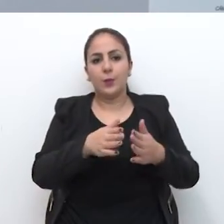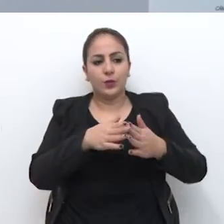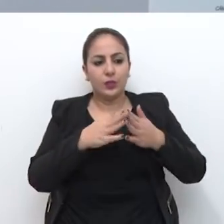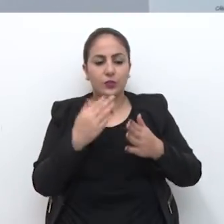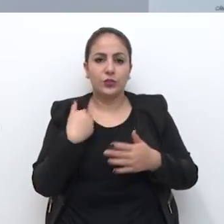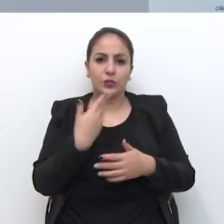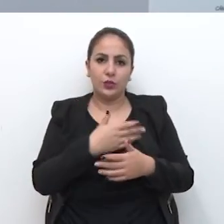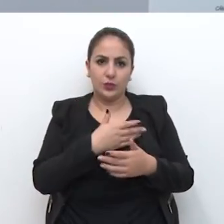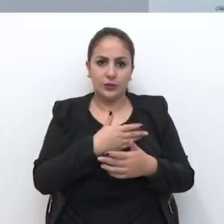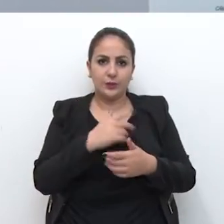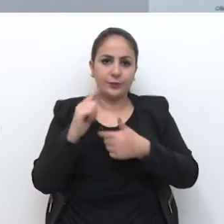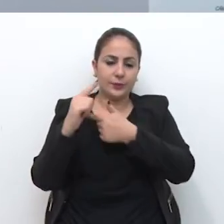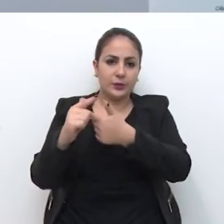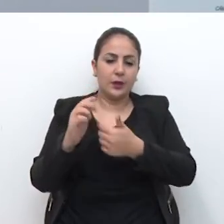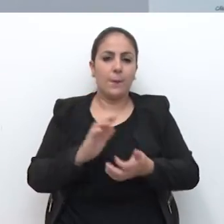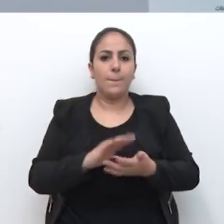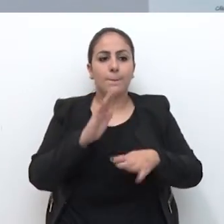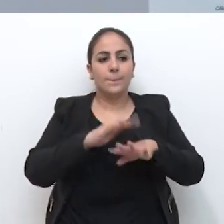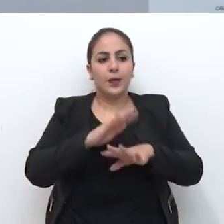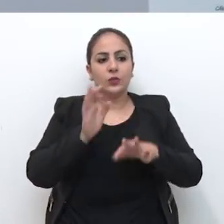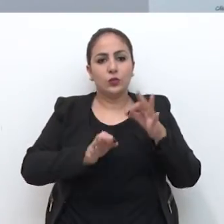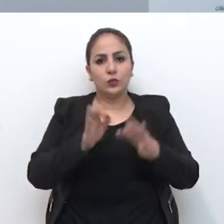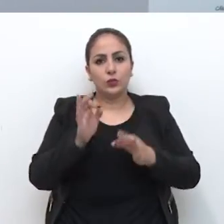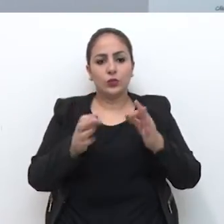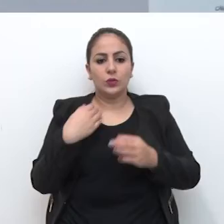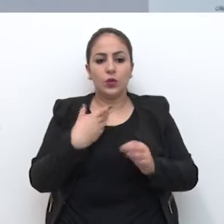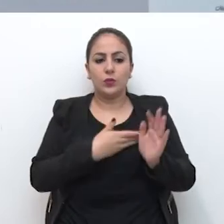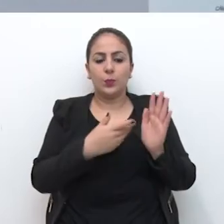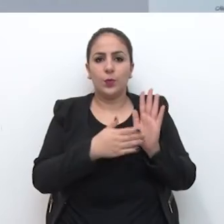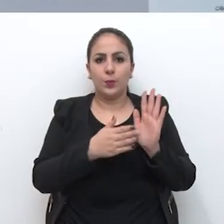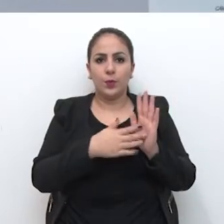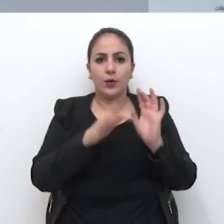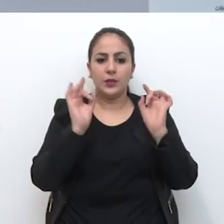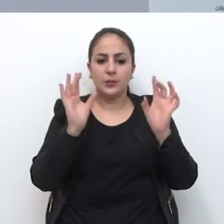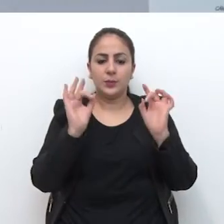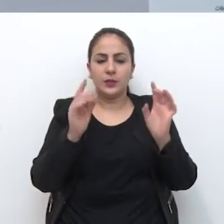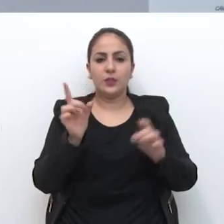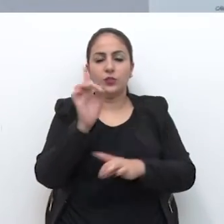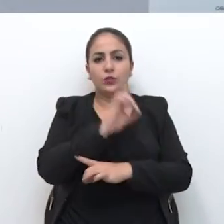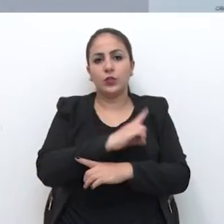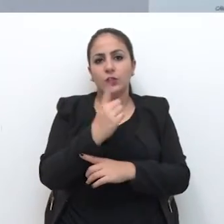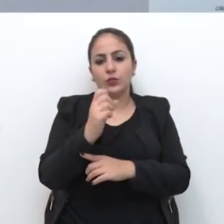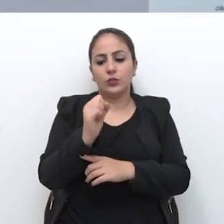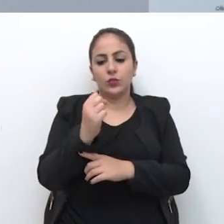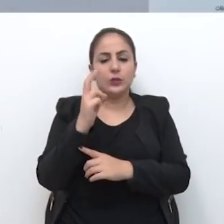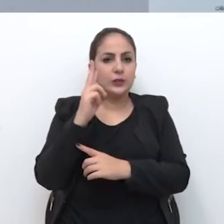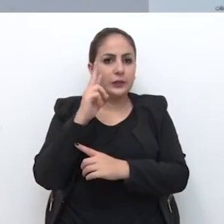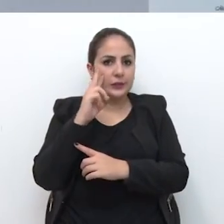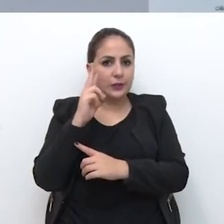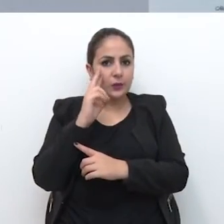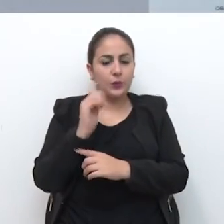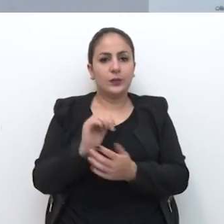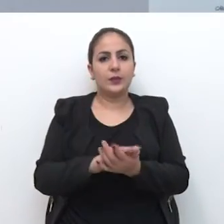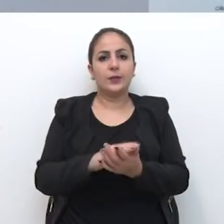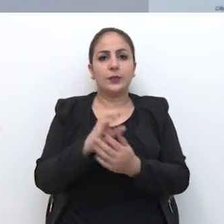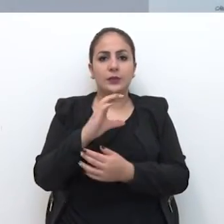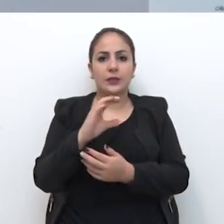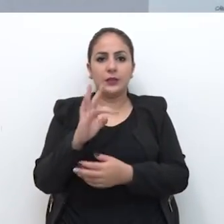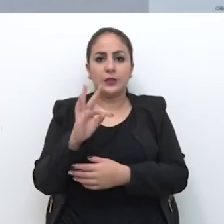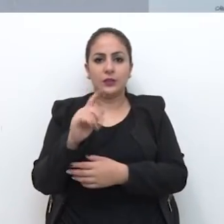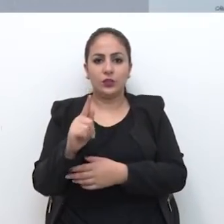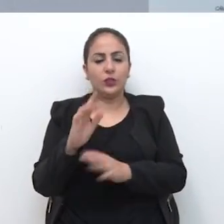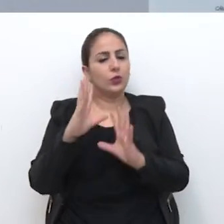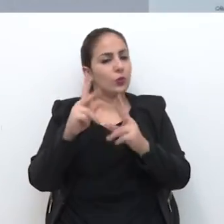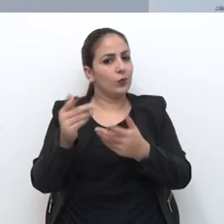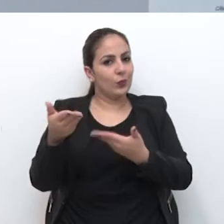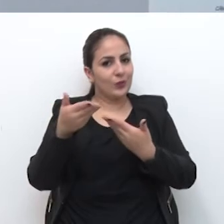a nossa tradição. Então nada mais justo do que propor essa sessão especial no próximo dia 18, na segunda-feira, no CTG Osório Porto